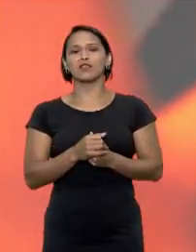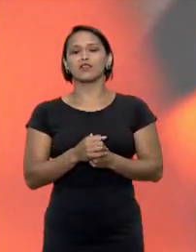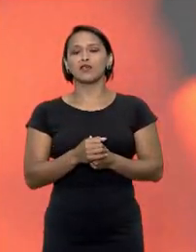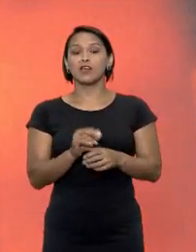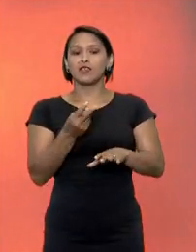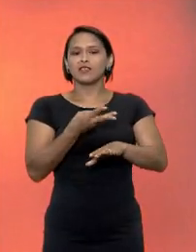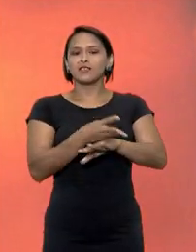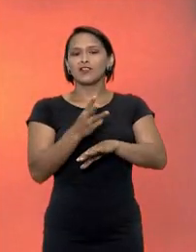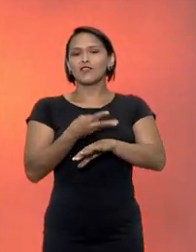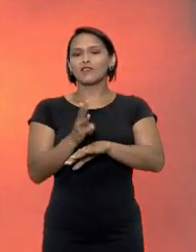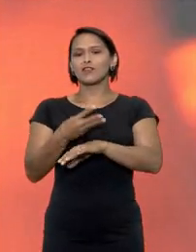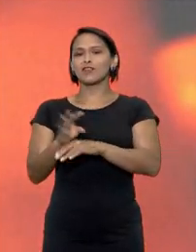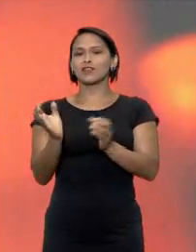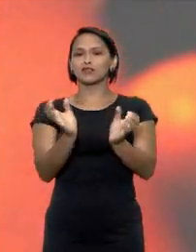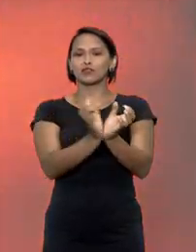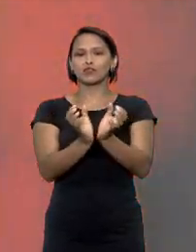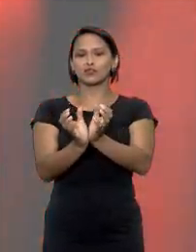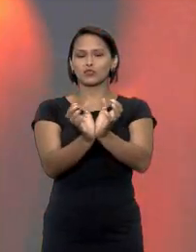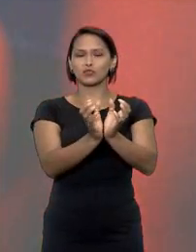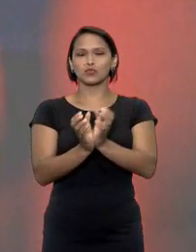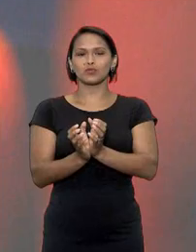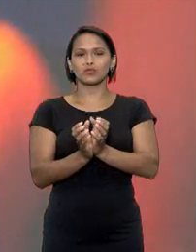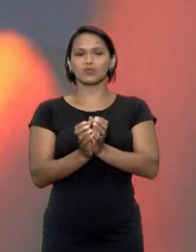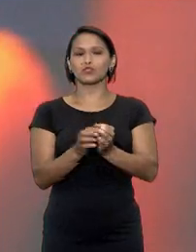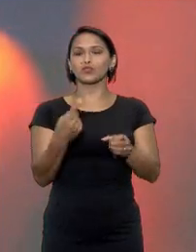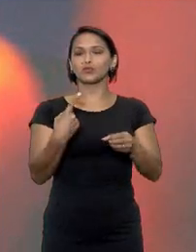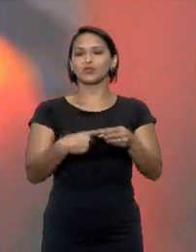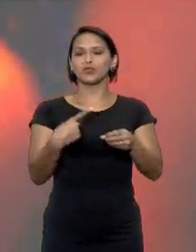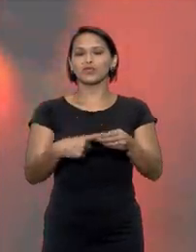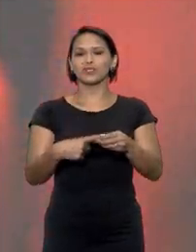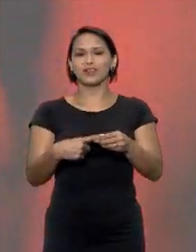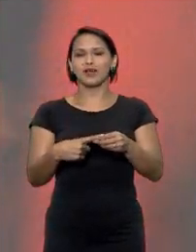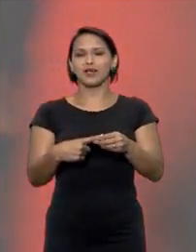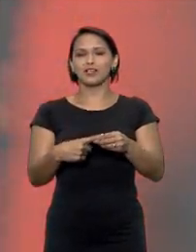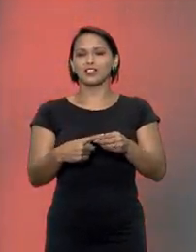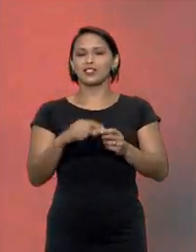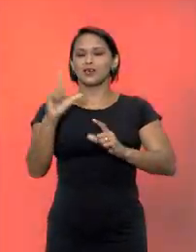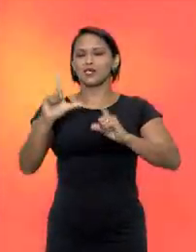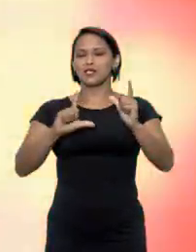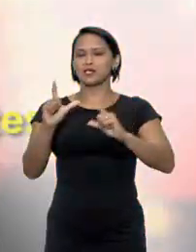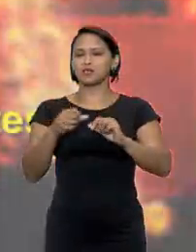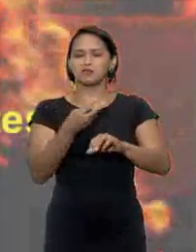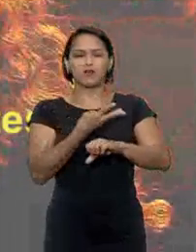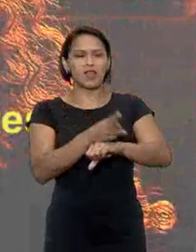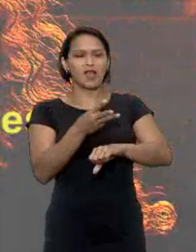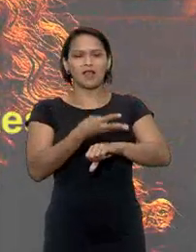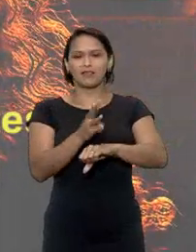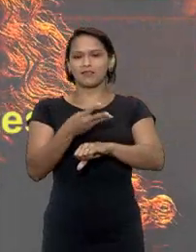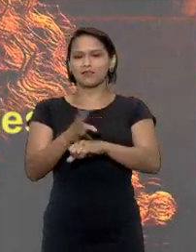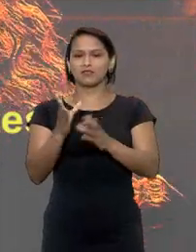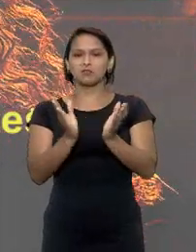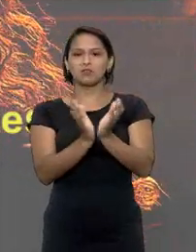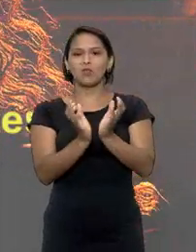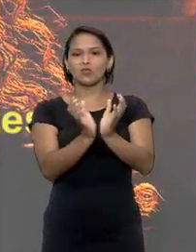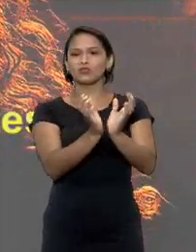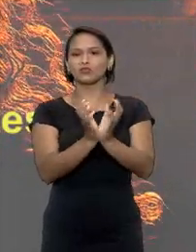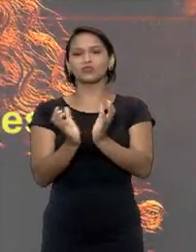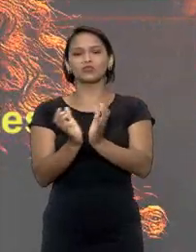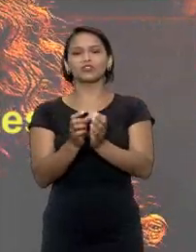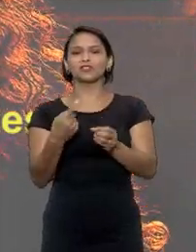que tem na cidade onde moramos as fotos se espalharam, vazaram dos outros grupos entrou na minha família